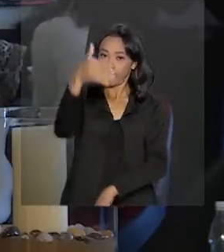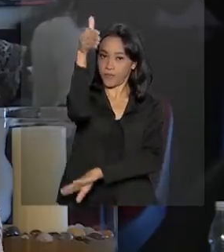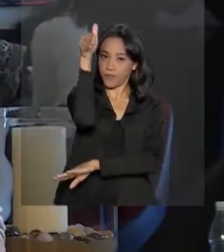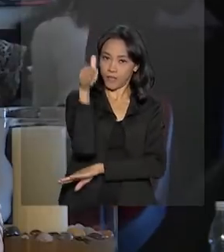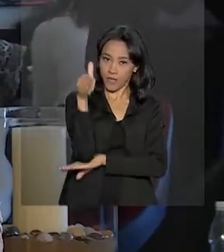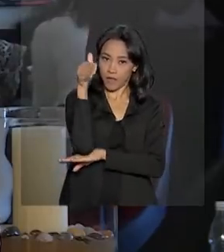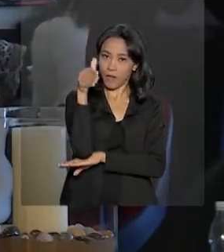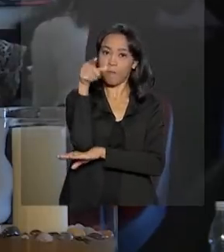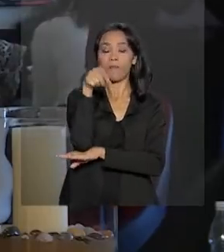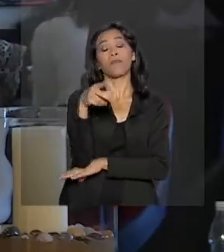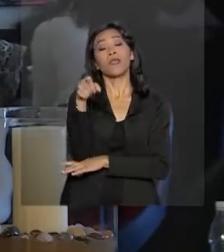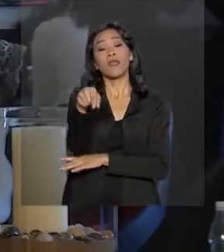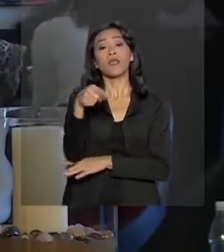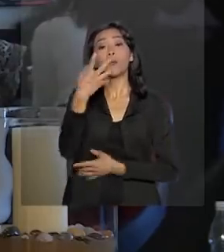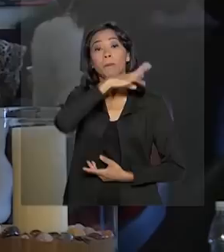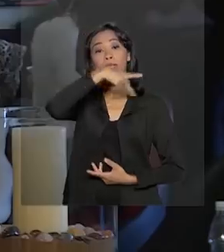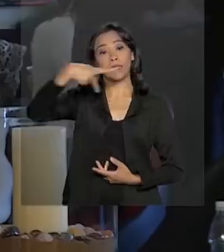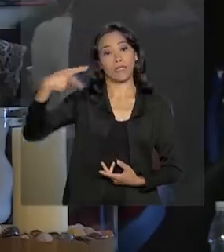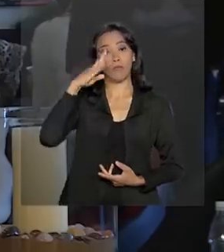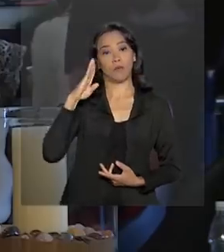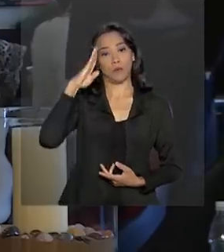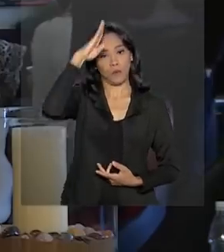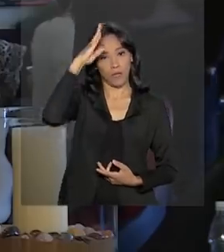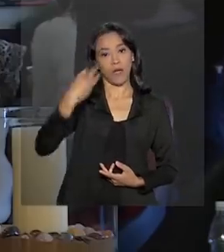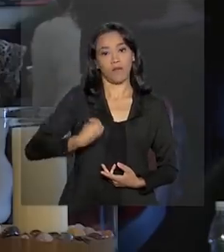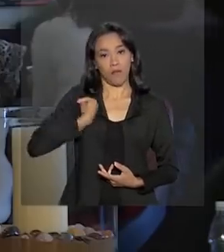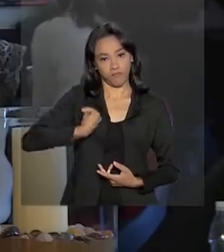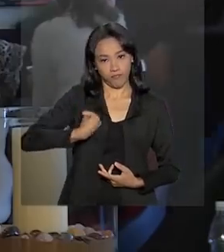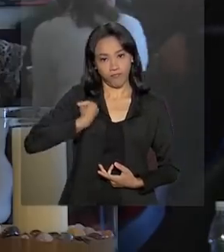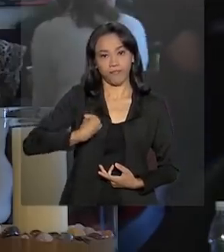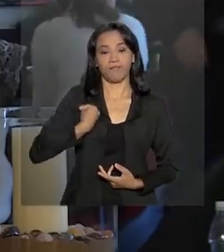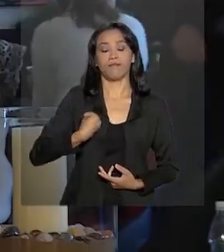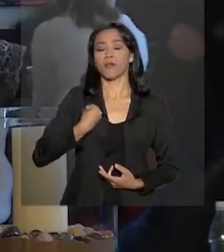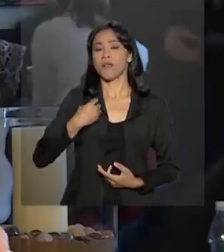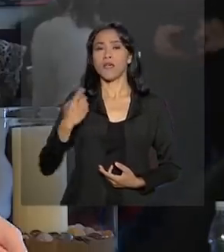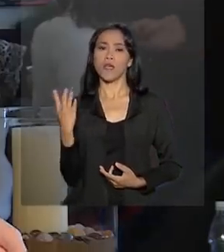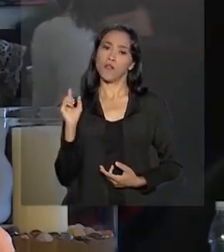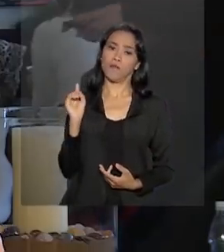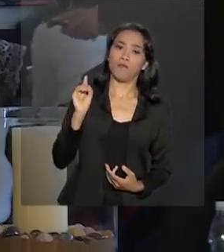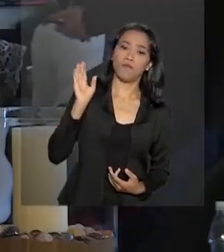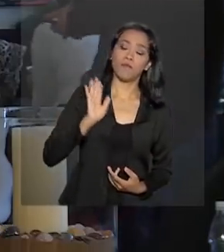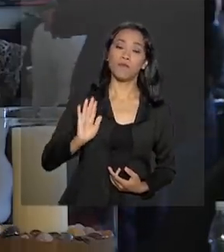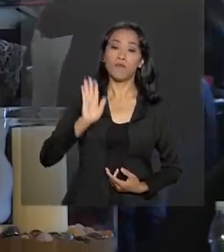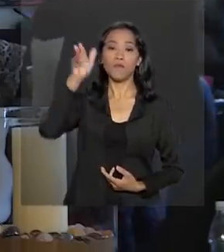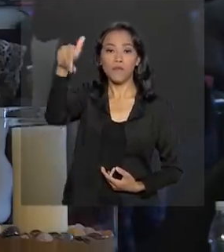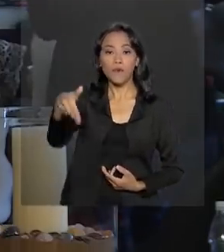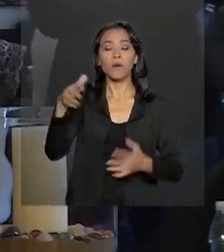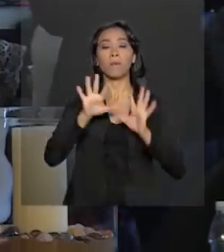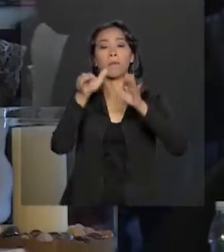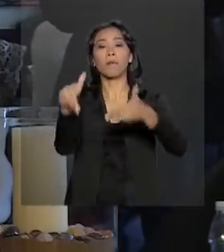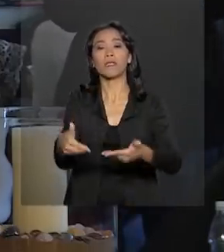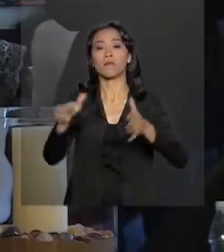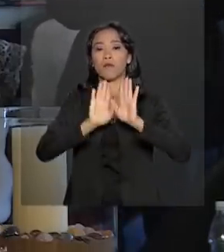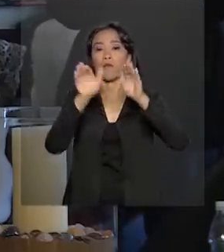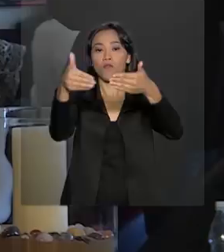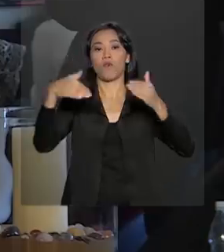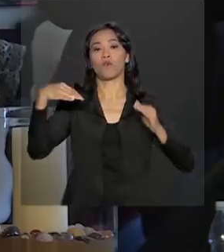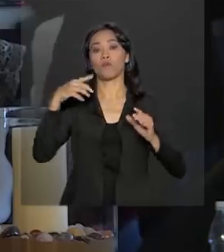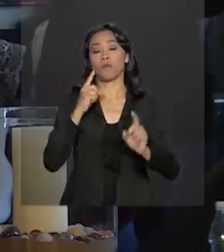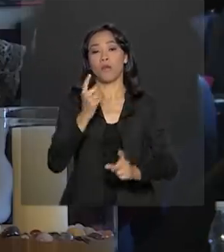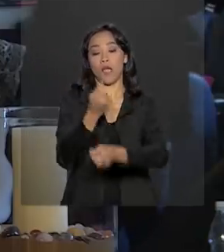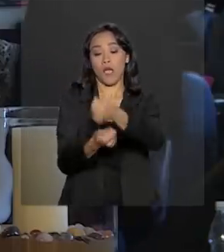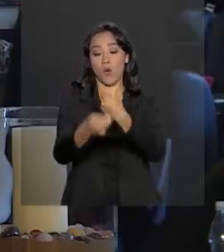presidente Jair Bolsonaro. O presidente está aqui em Davos, na Suíça, para participar do Fórum Econômico Mundial. Lembrando que esse